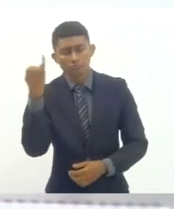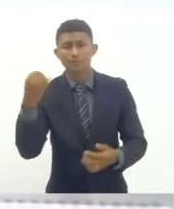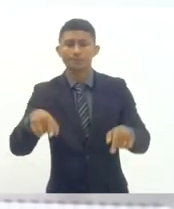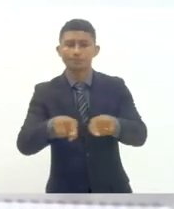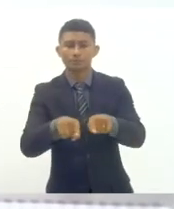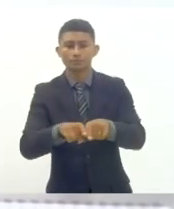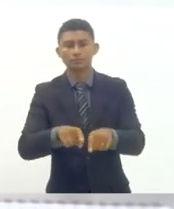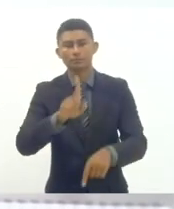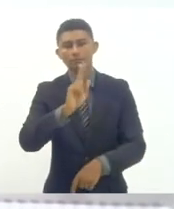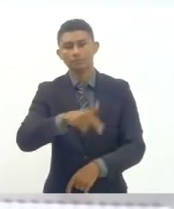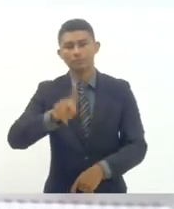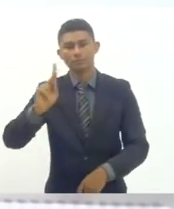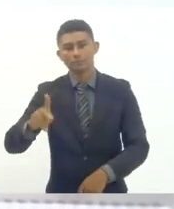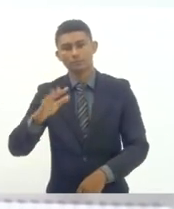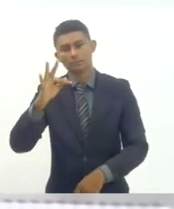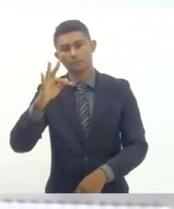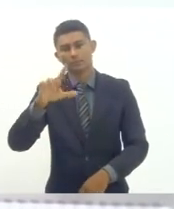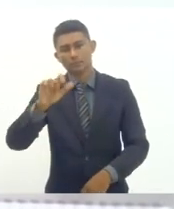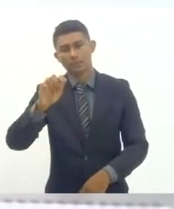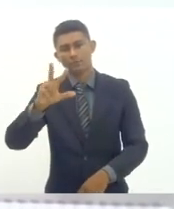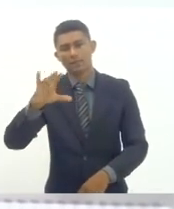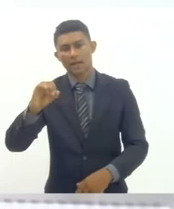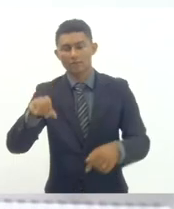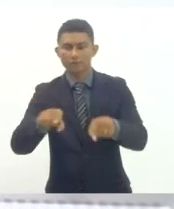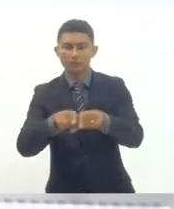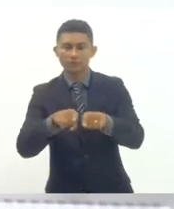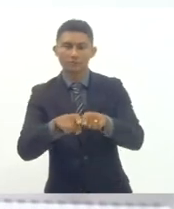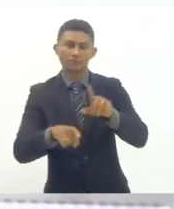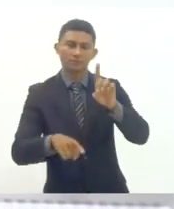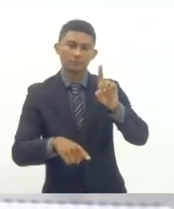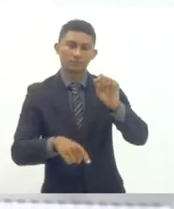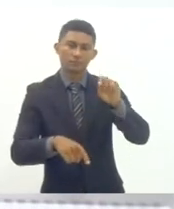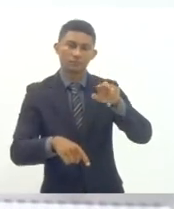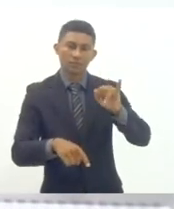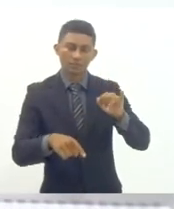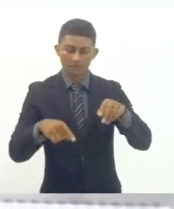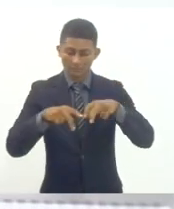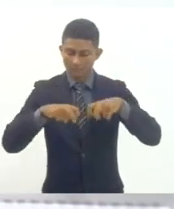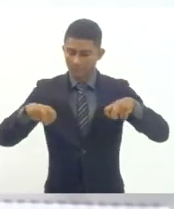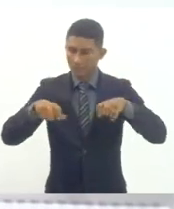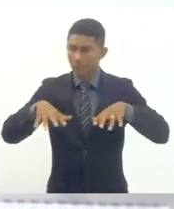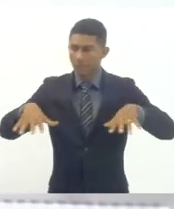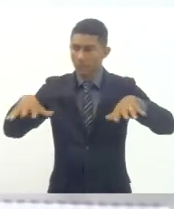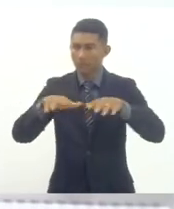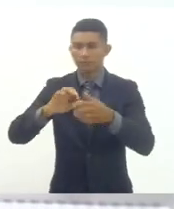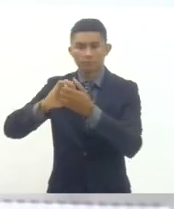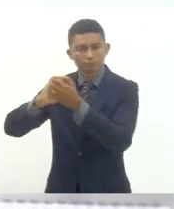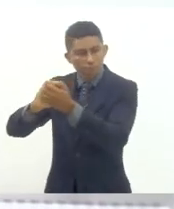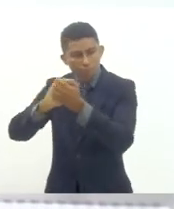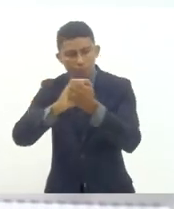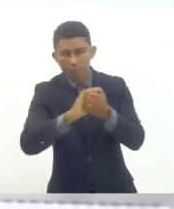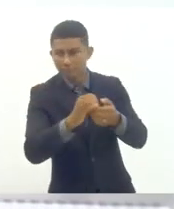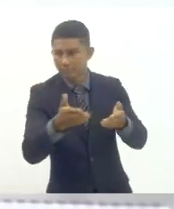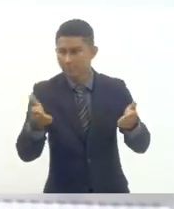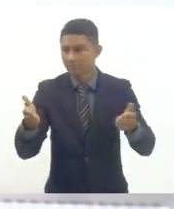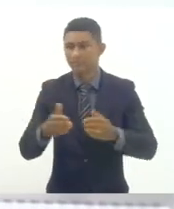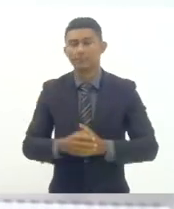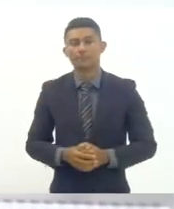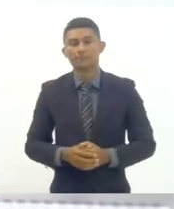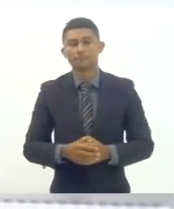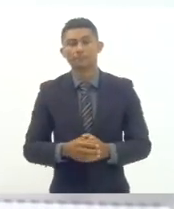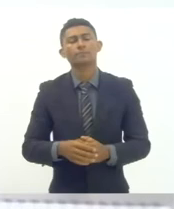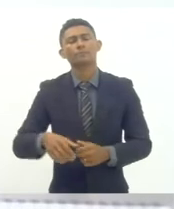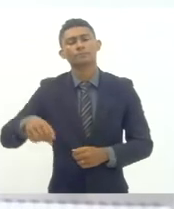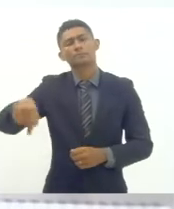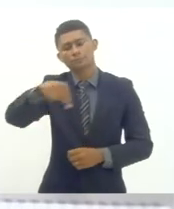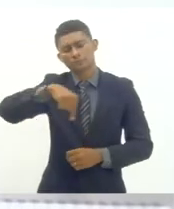Flávio a Dani Monteiro cumprimentando então a todos da mesa e aqui presente bom sabemos que